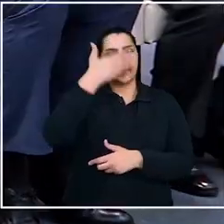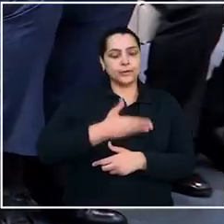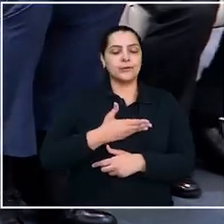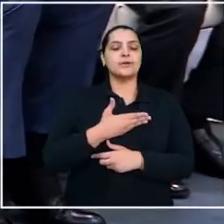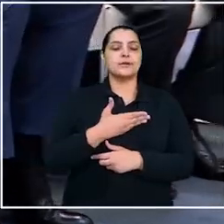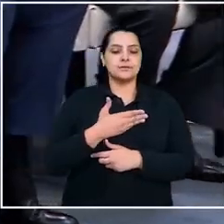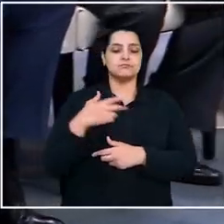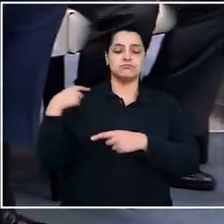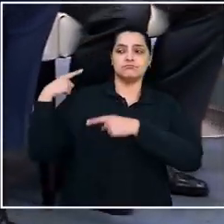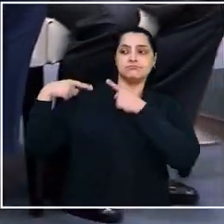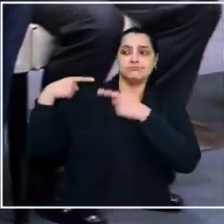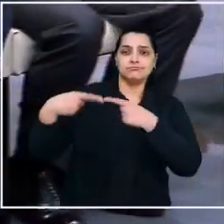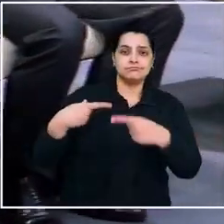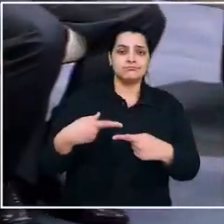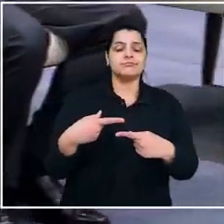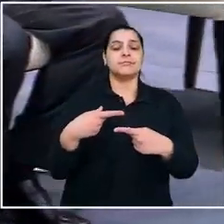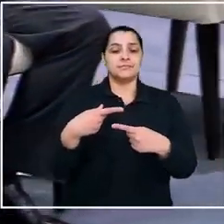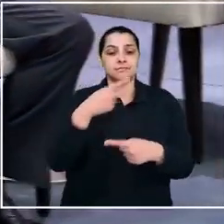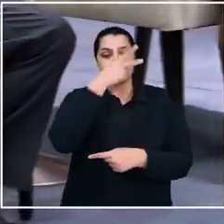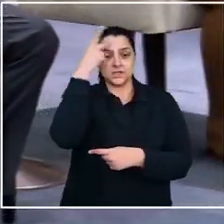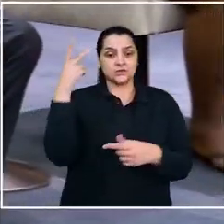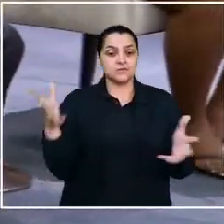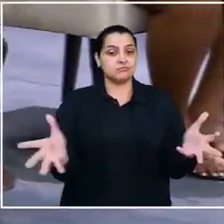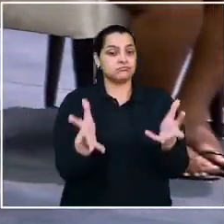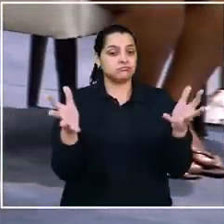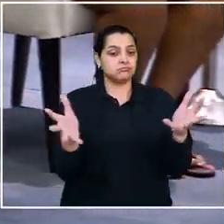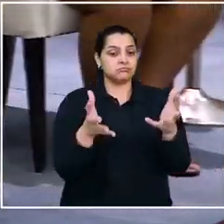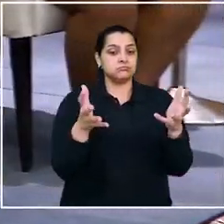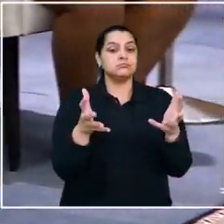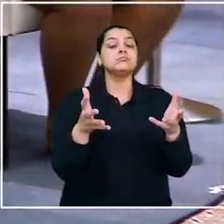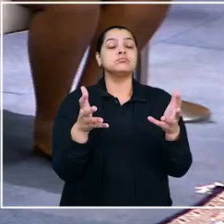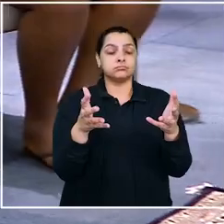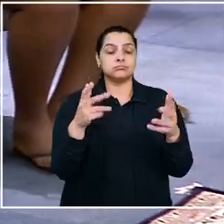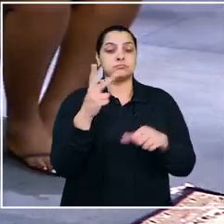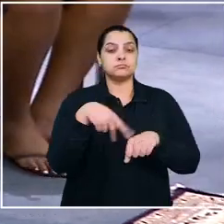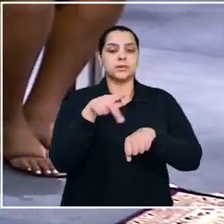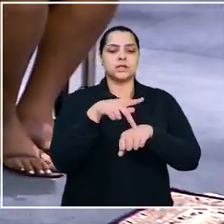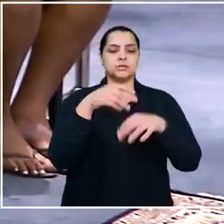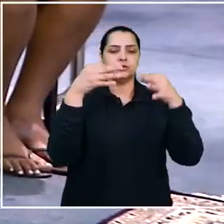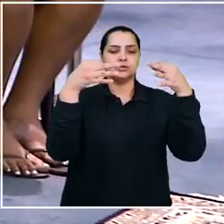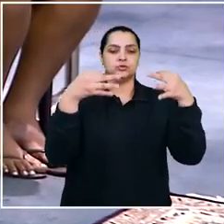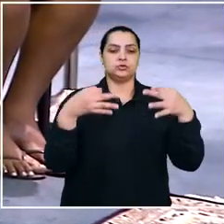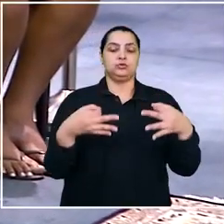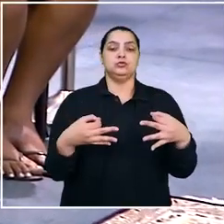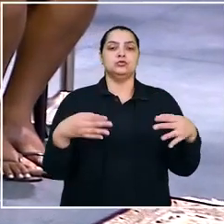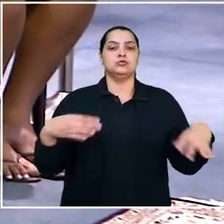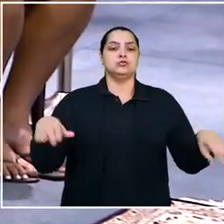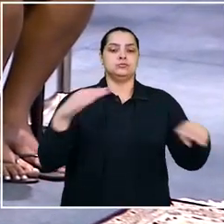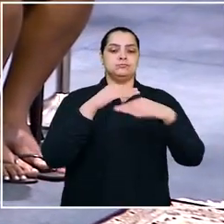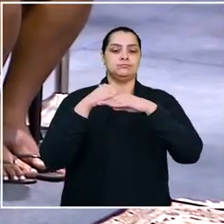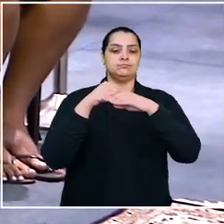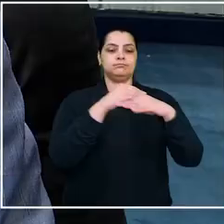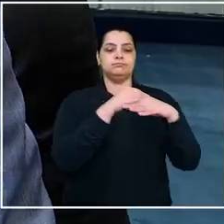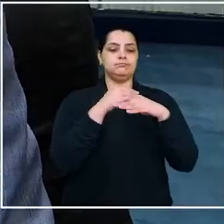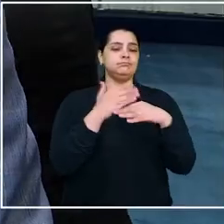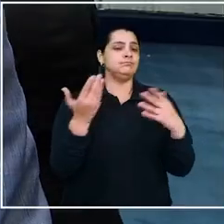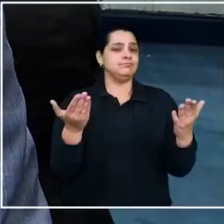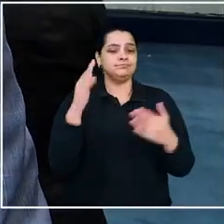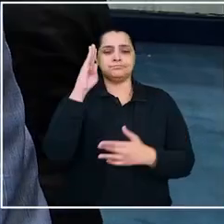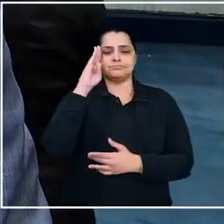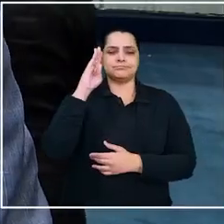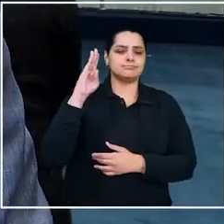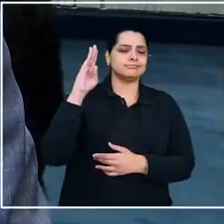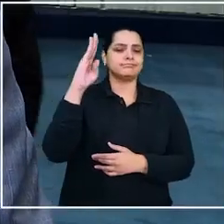reconhecendo as trajetórias de pessoas que contribuíram para promover um país mais justo e igualitário. É